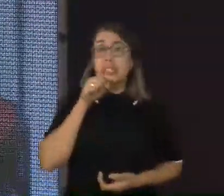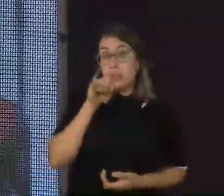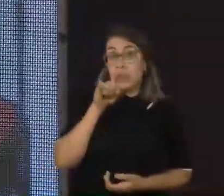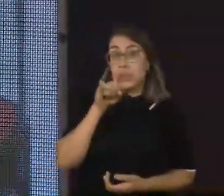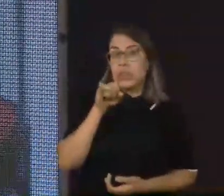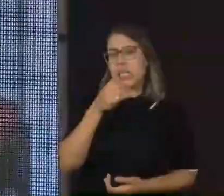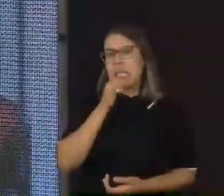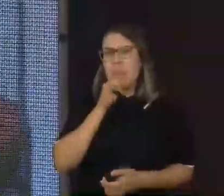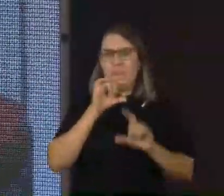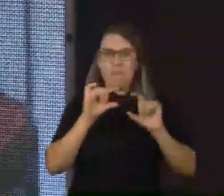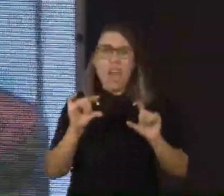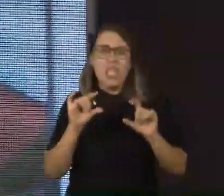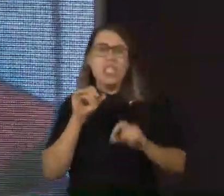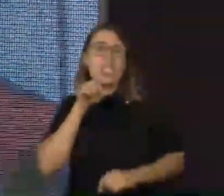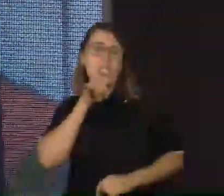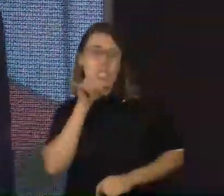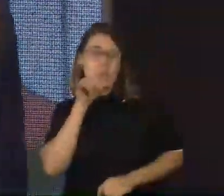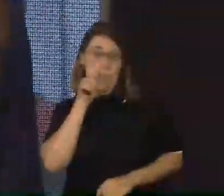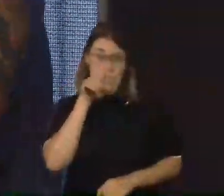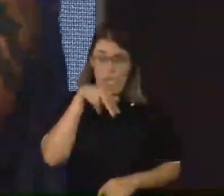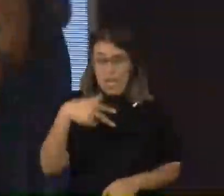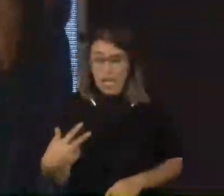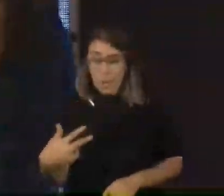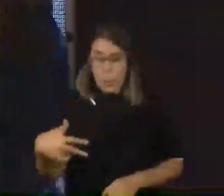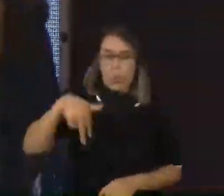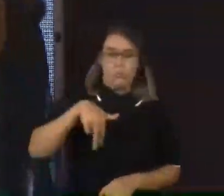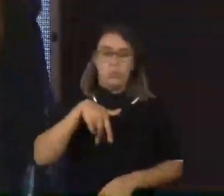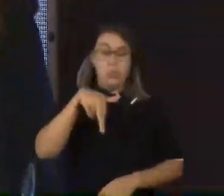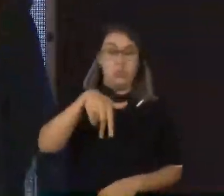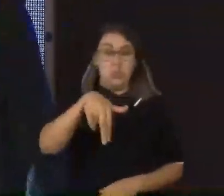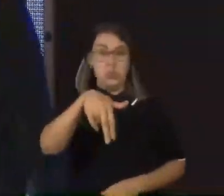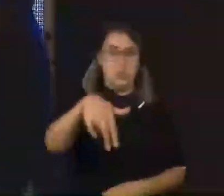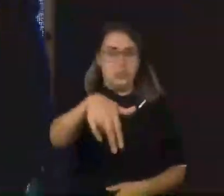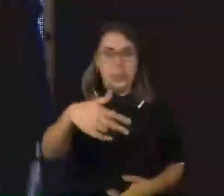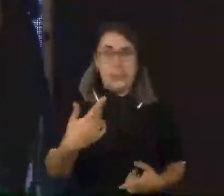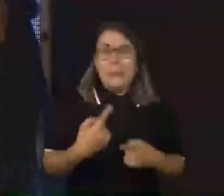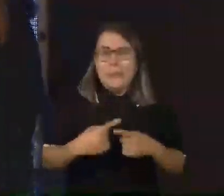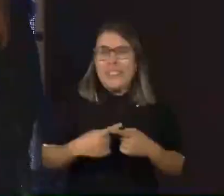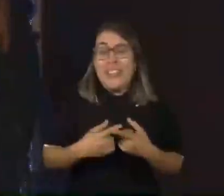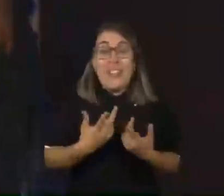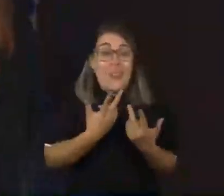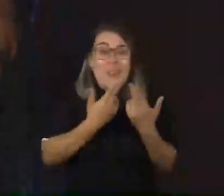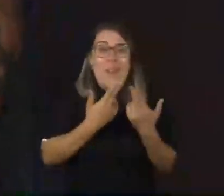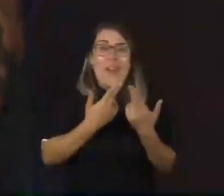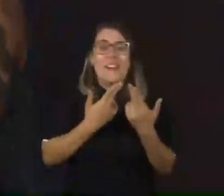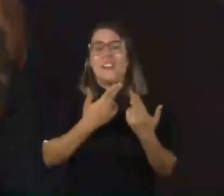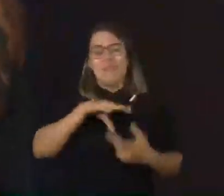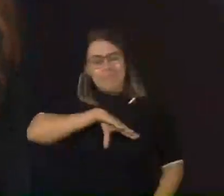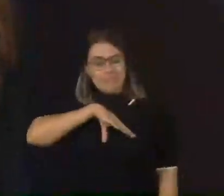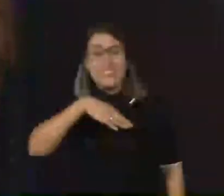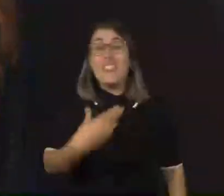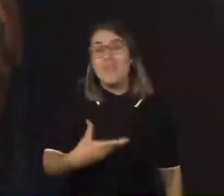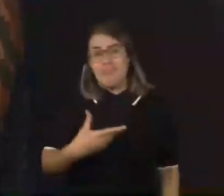cair, levanta e vai. Isso, mais ou menos, a resiliência. E a gente